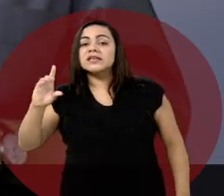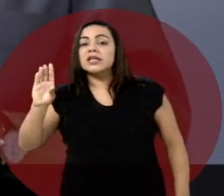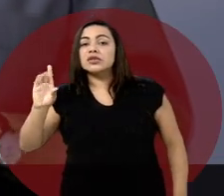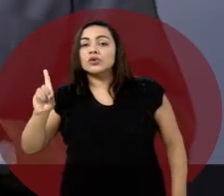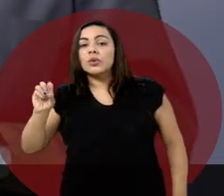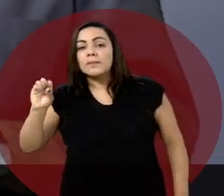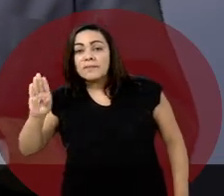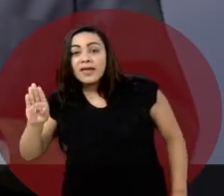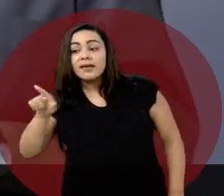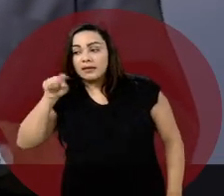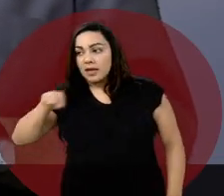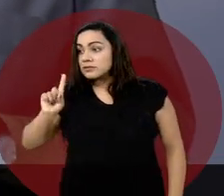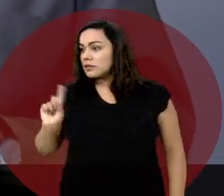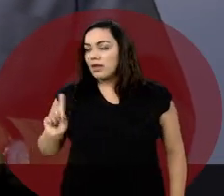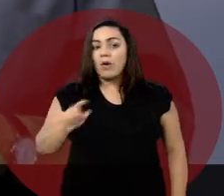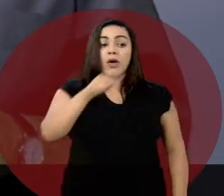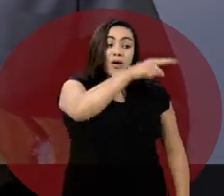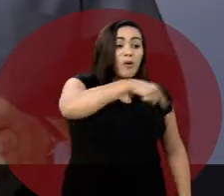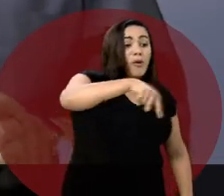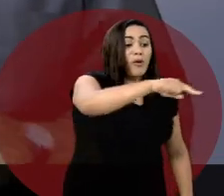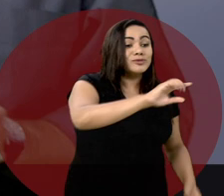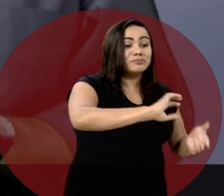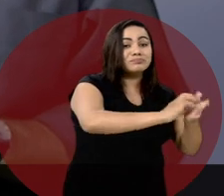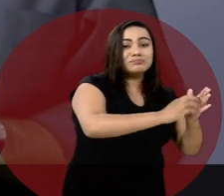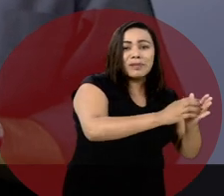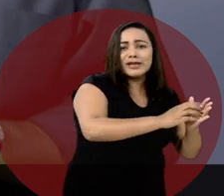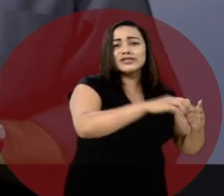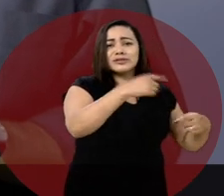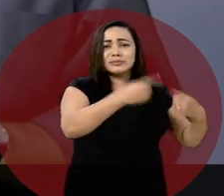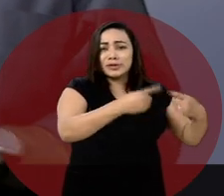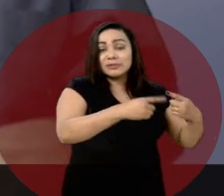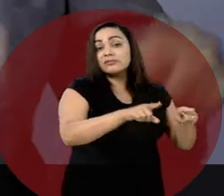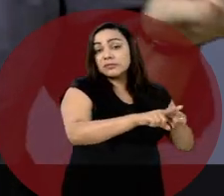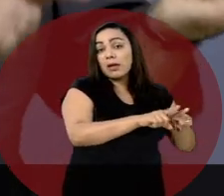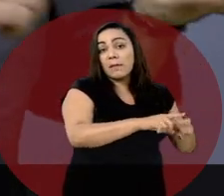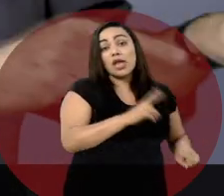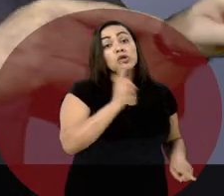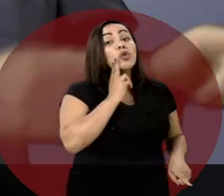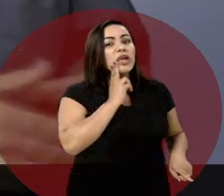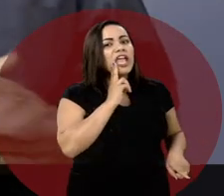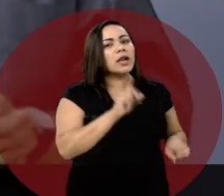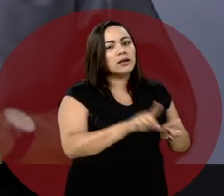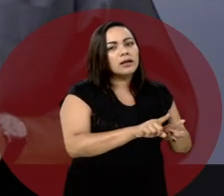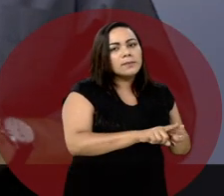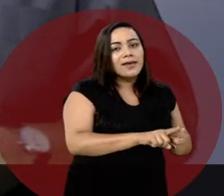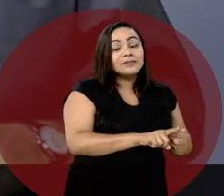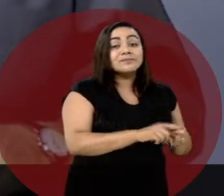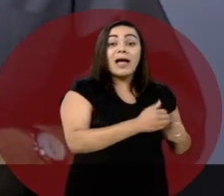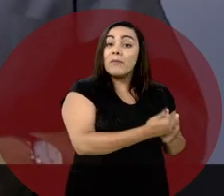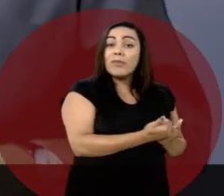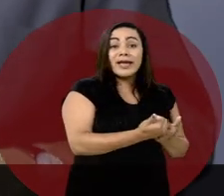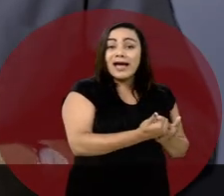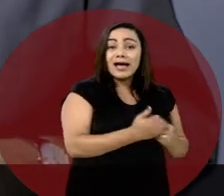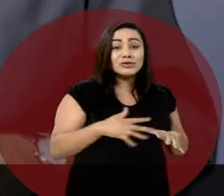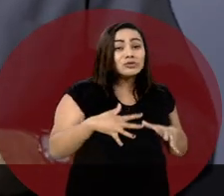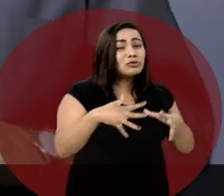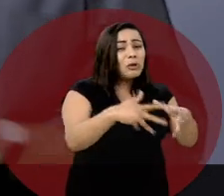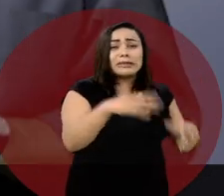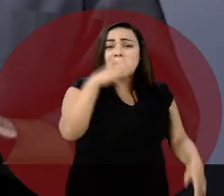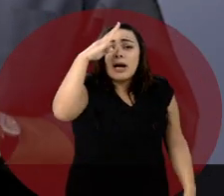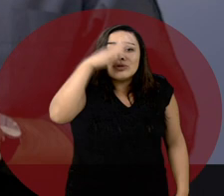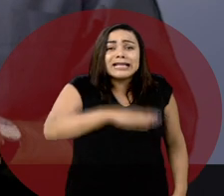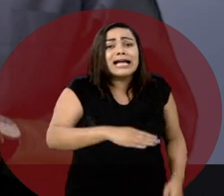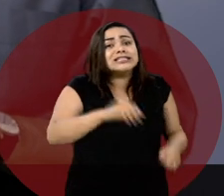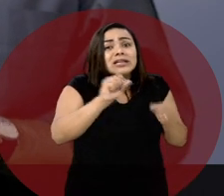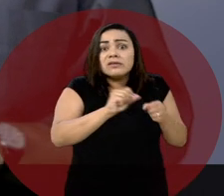PCdoB, esses mesmos partidos políticos que hoje disputam a prefeitura de Ribeirão Preto, inclusive o partido do Nogueira, apoiaram esse